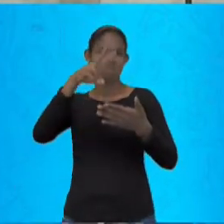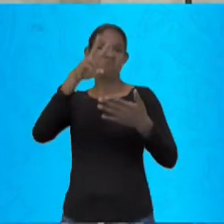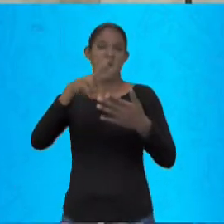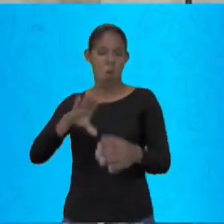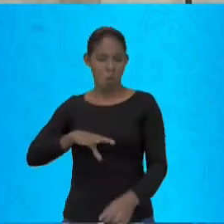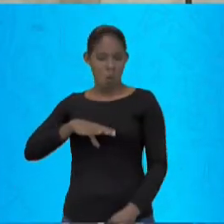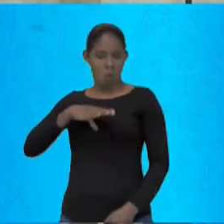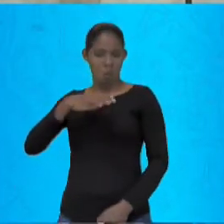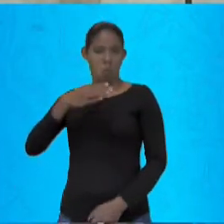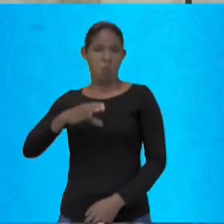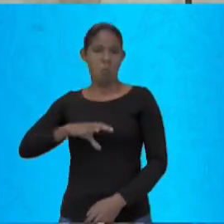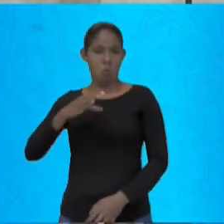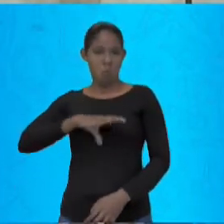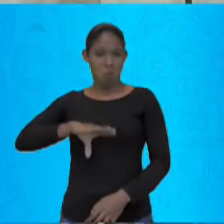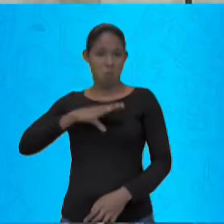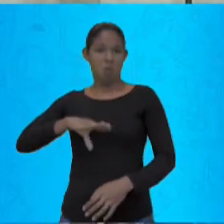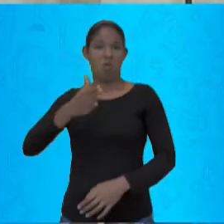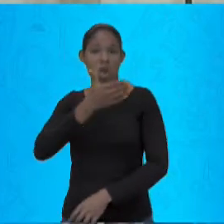português.